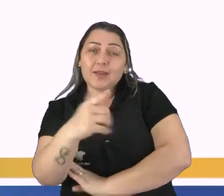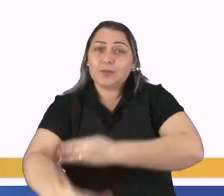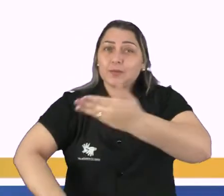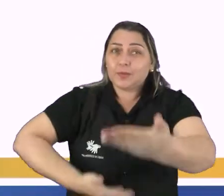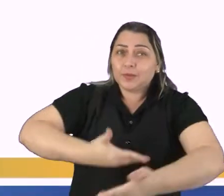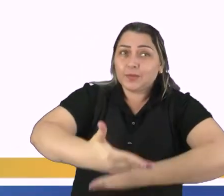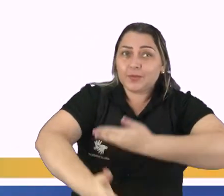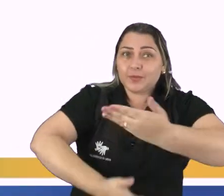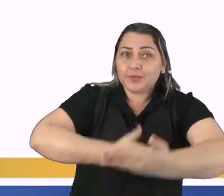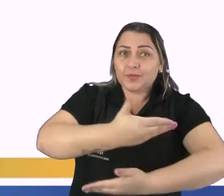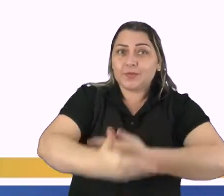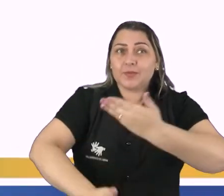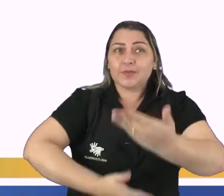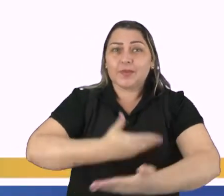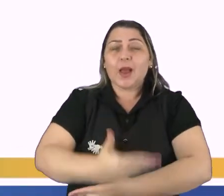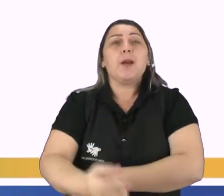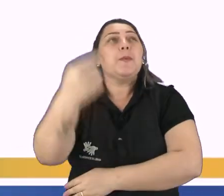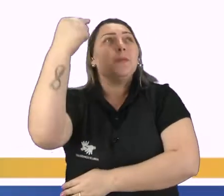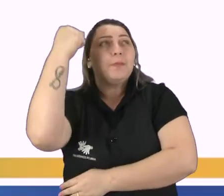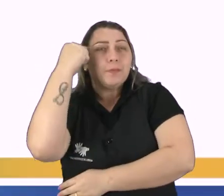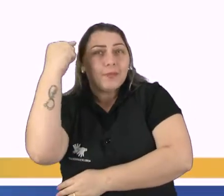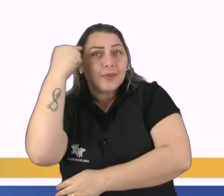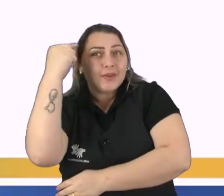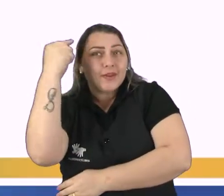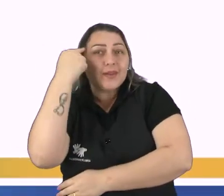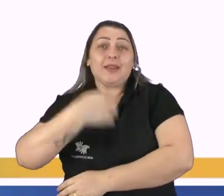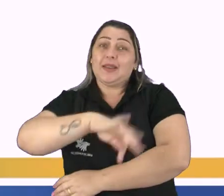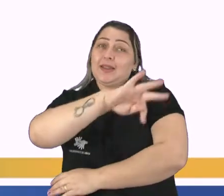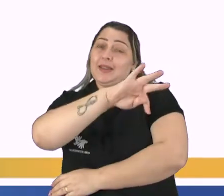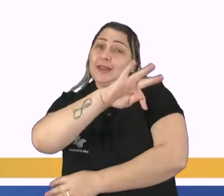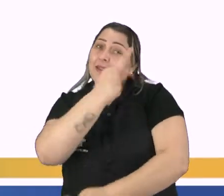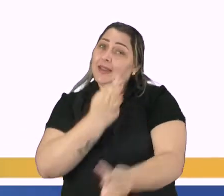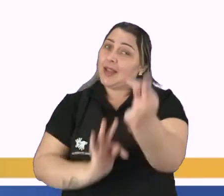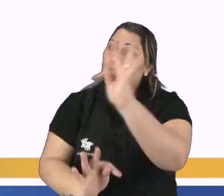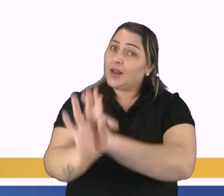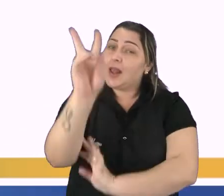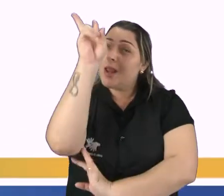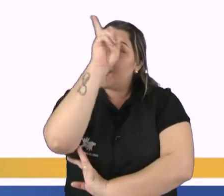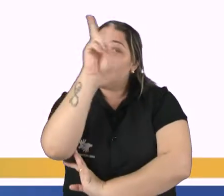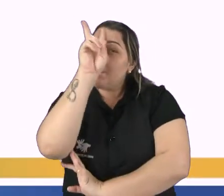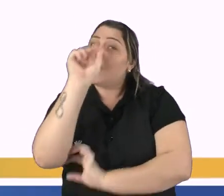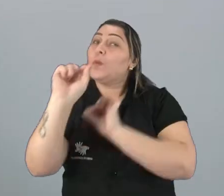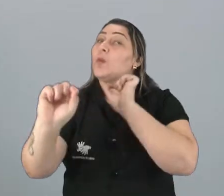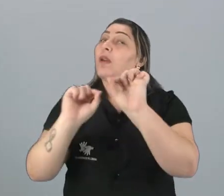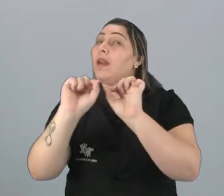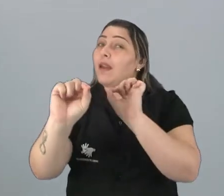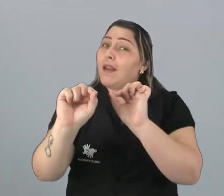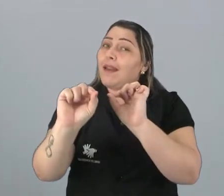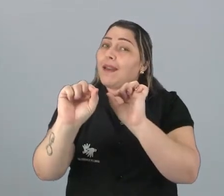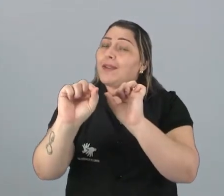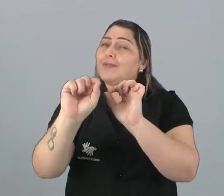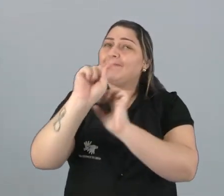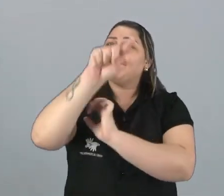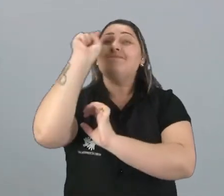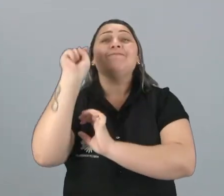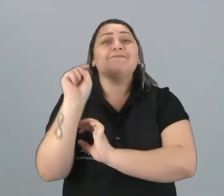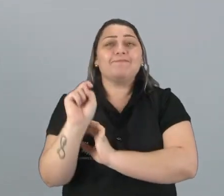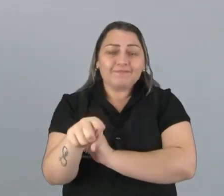lado. Quando pensamos em tecnologia, lembramos de... Aí onde está a questão,